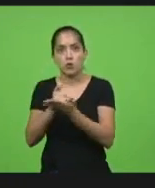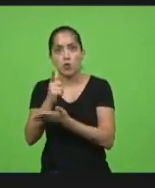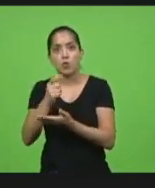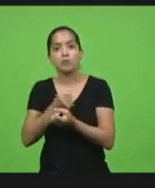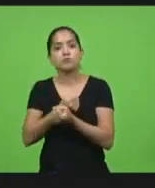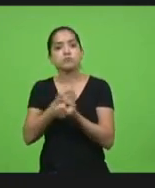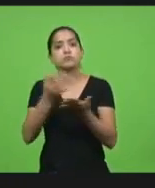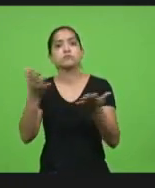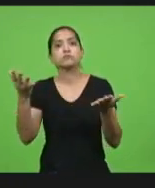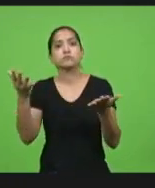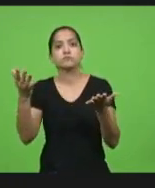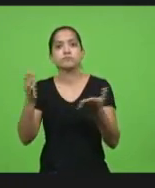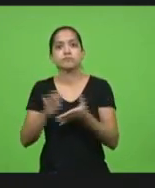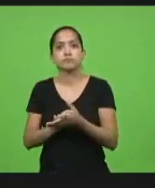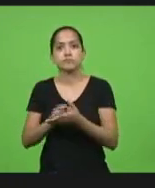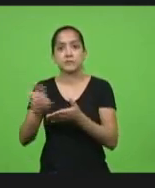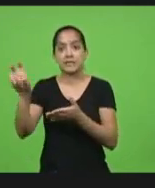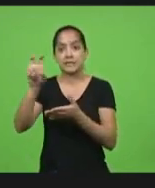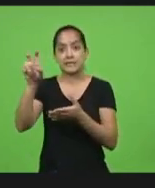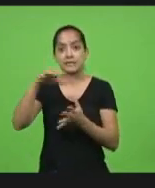colocou na quinta posição no mundo